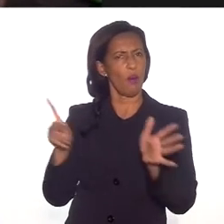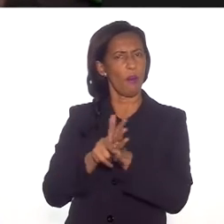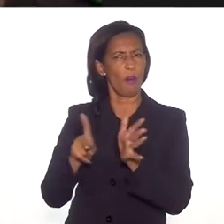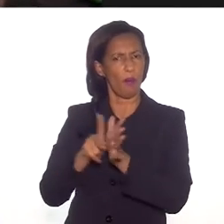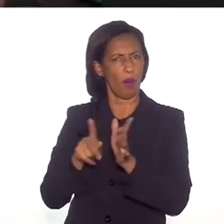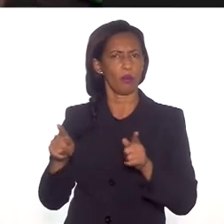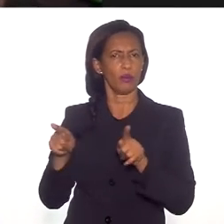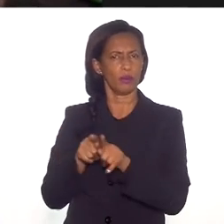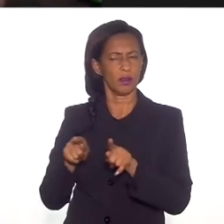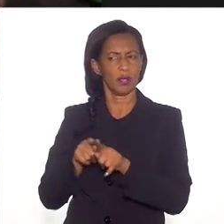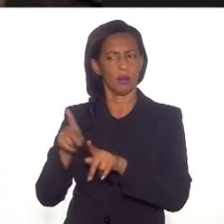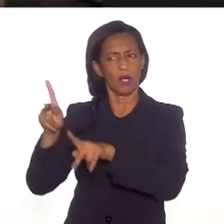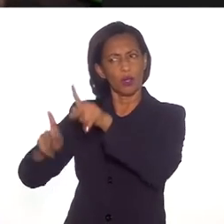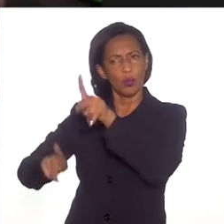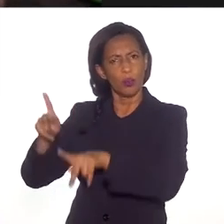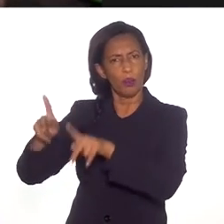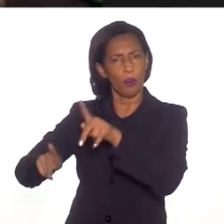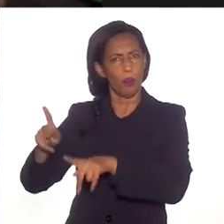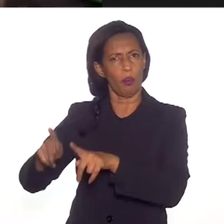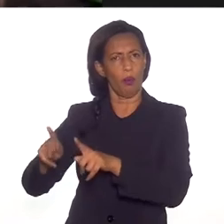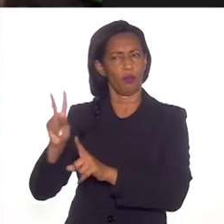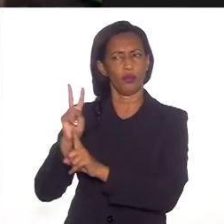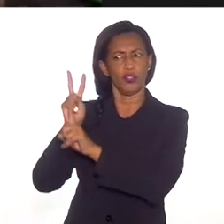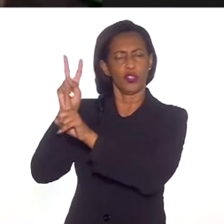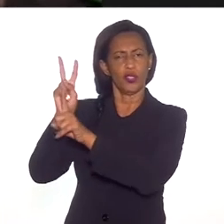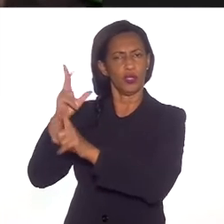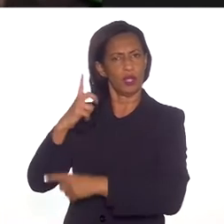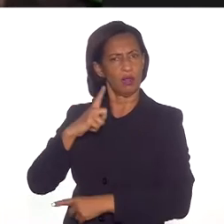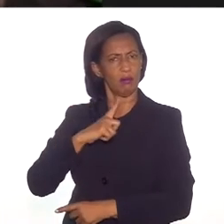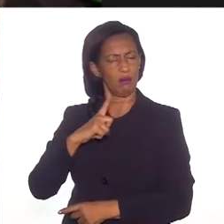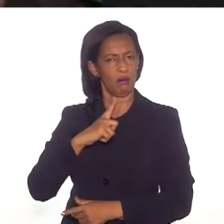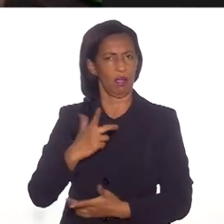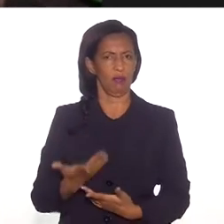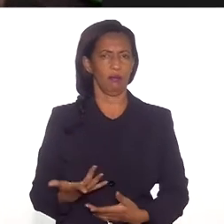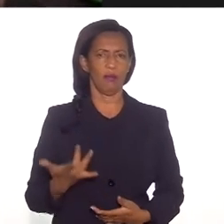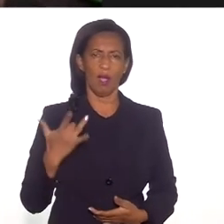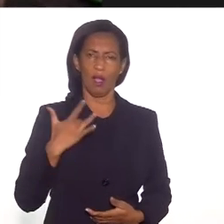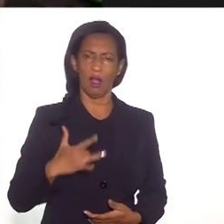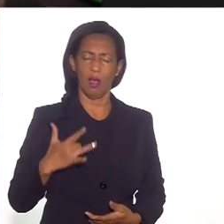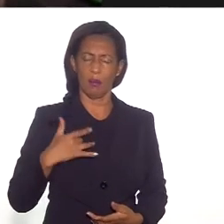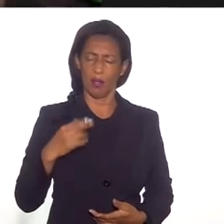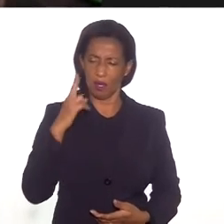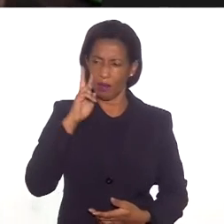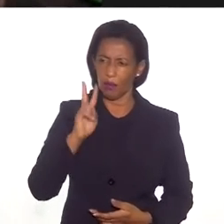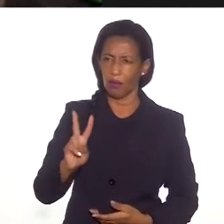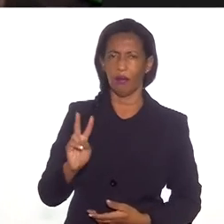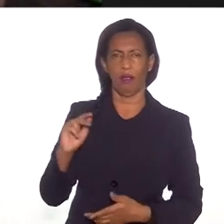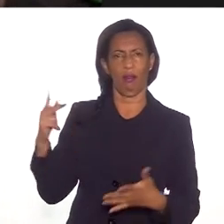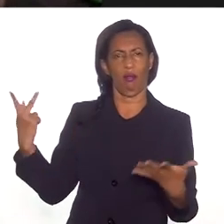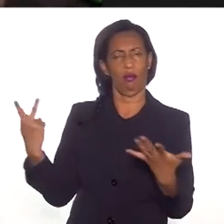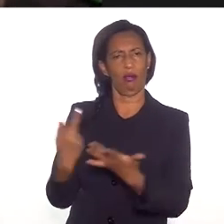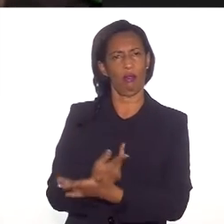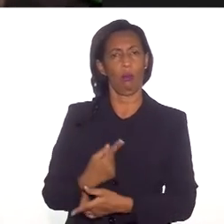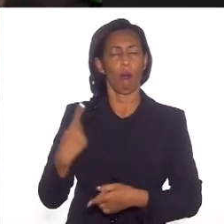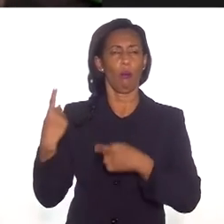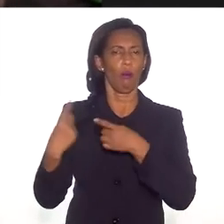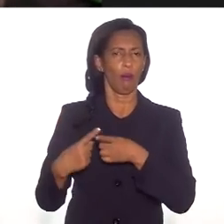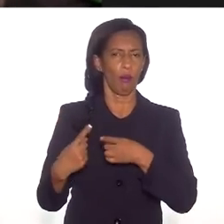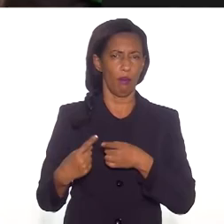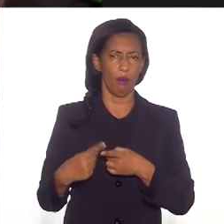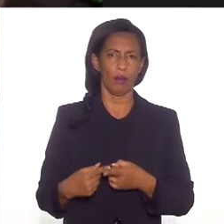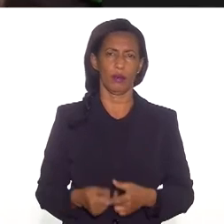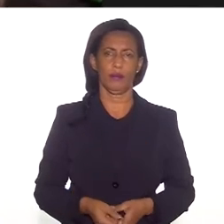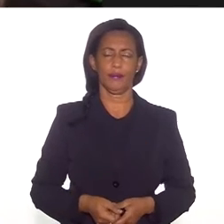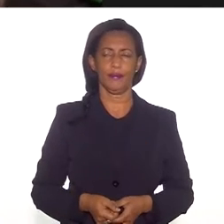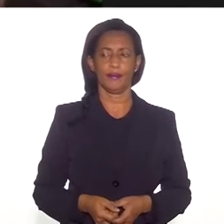saberes ancestrais que as populações indígenas trazem consigo. É lamentável a gente ver isso acontecendo porque